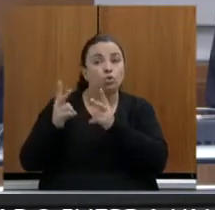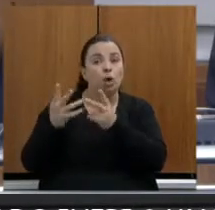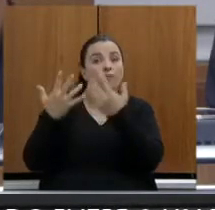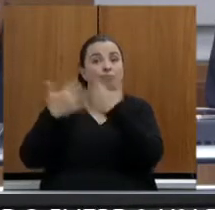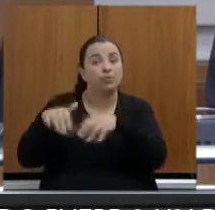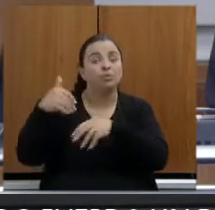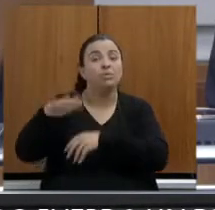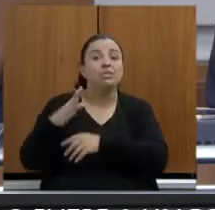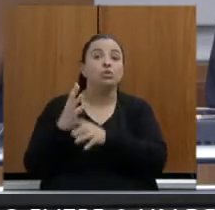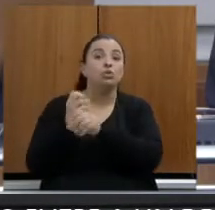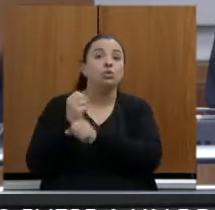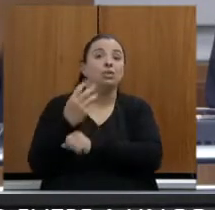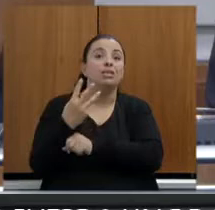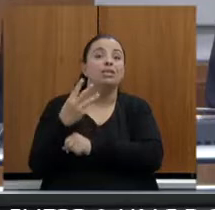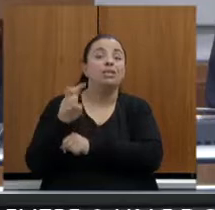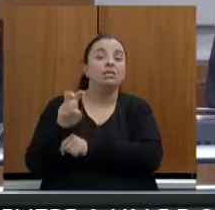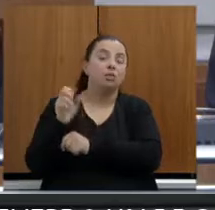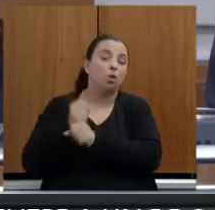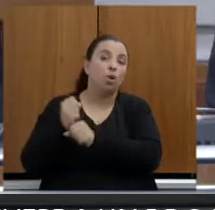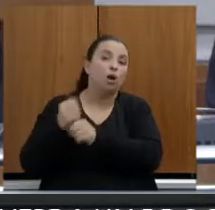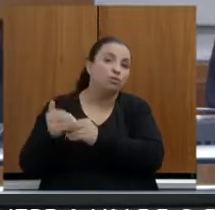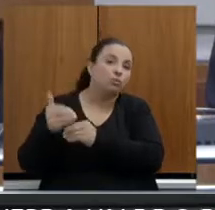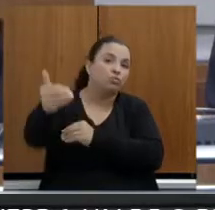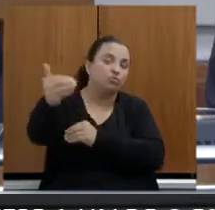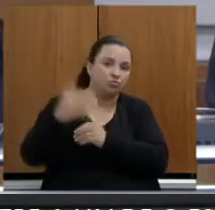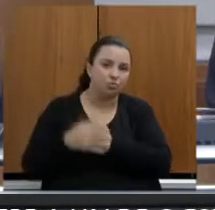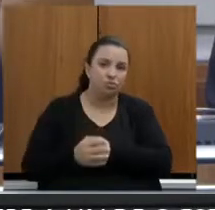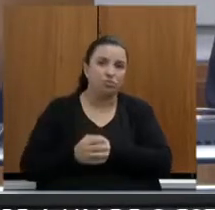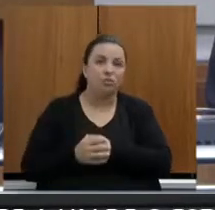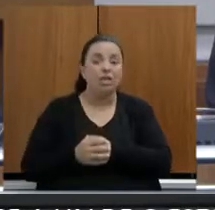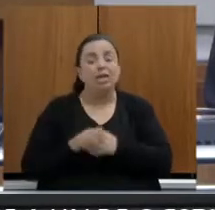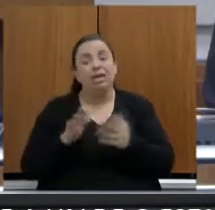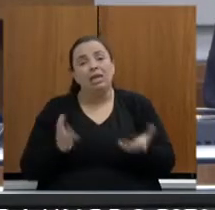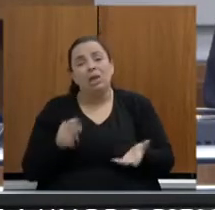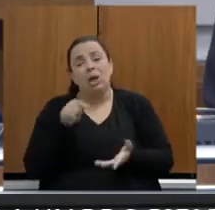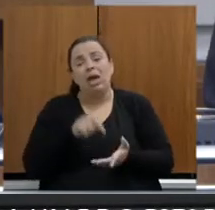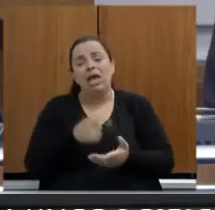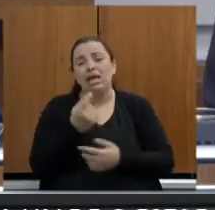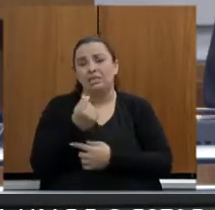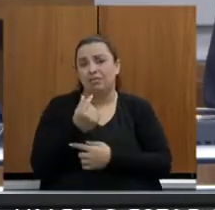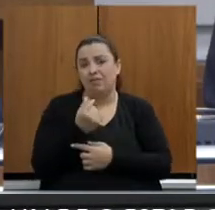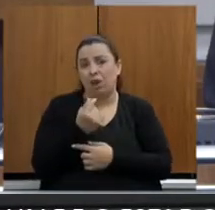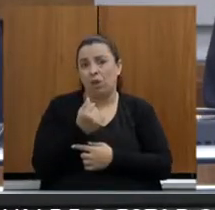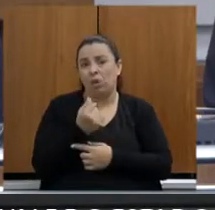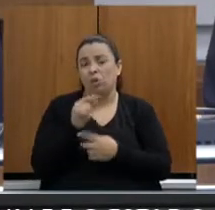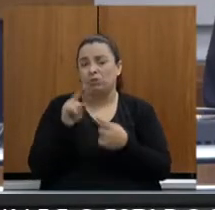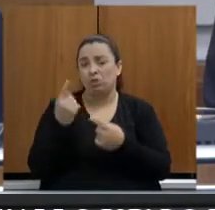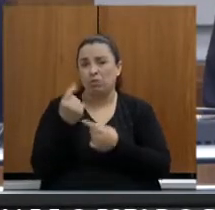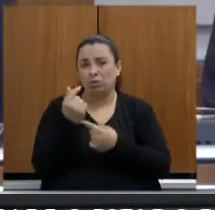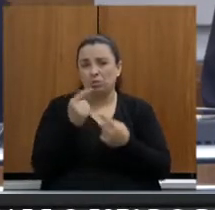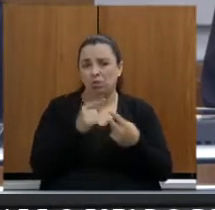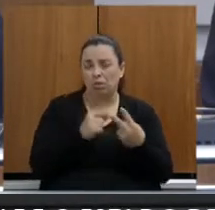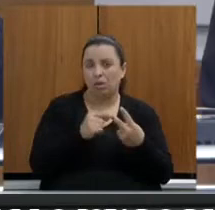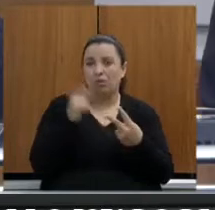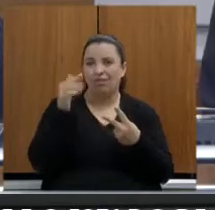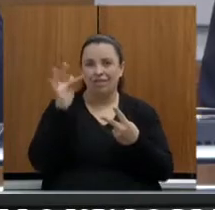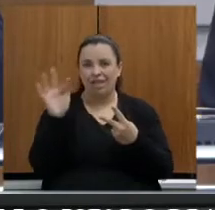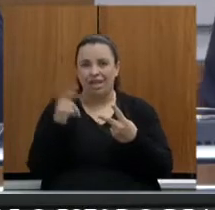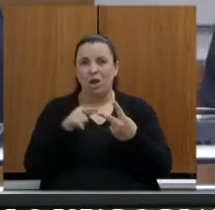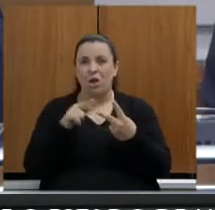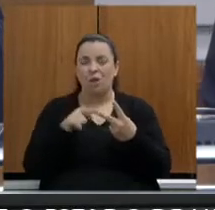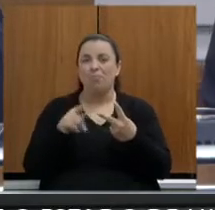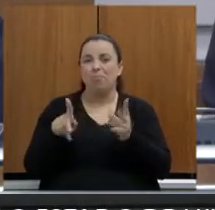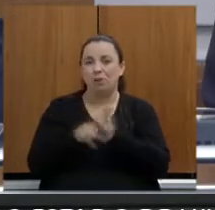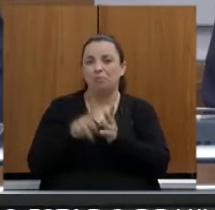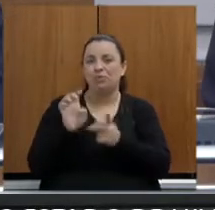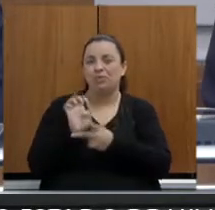2,8 do governo federal, mais 450, 430 milhões do governo do estado, vão ser alocados neste